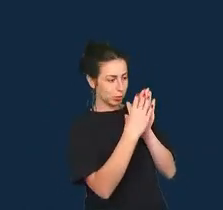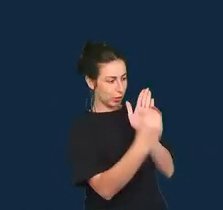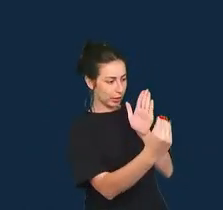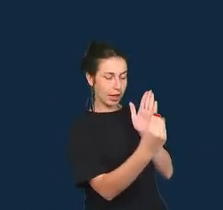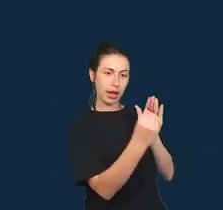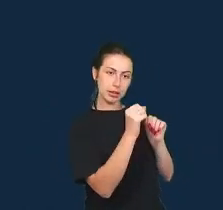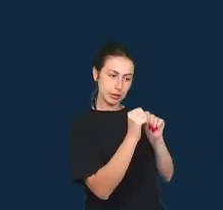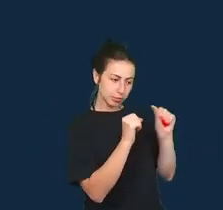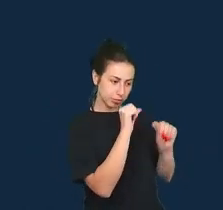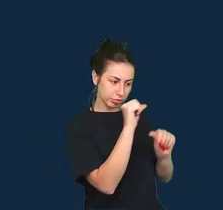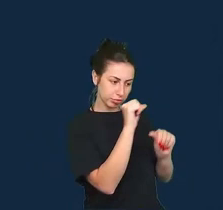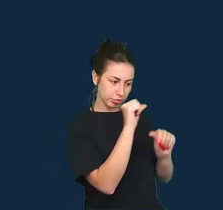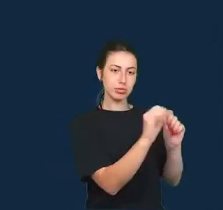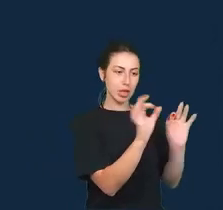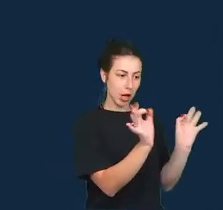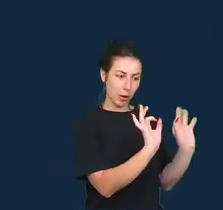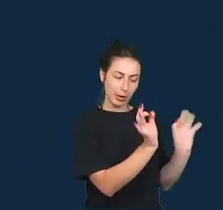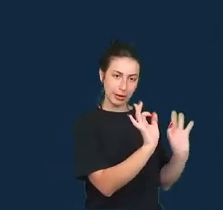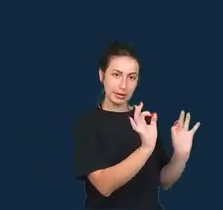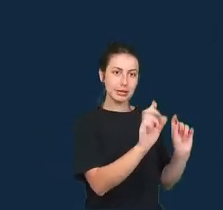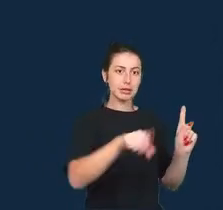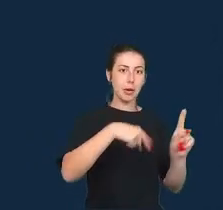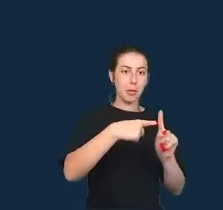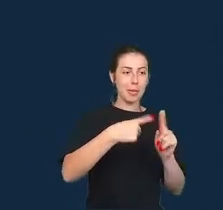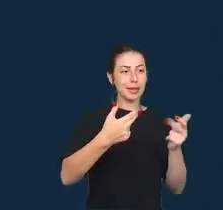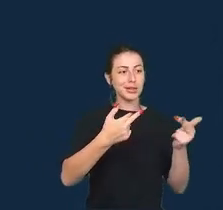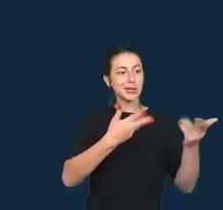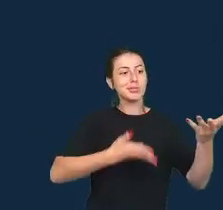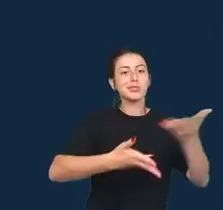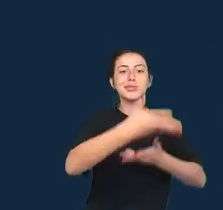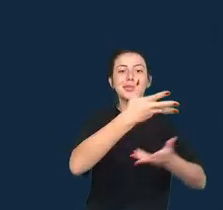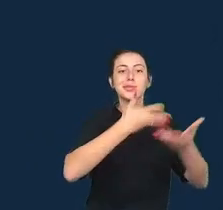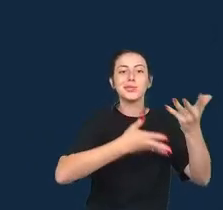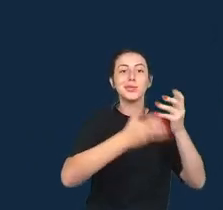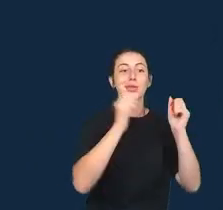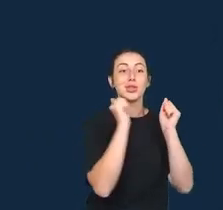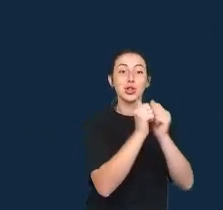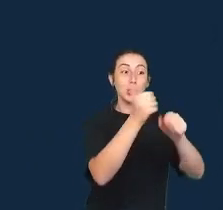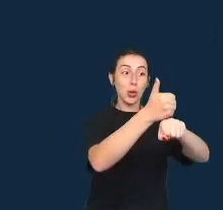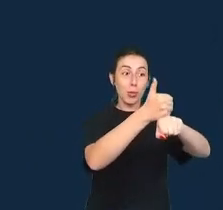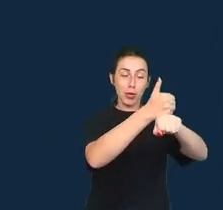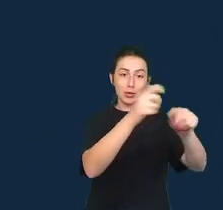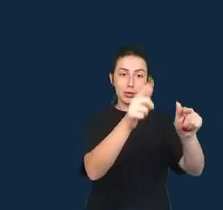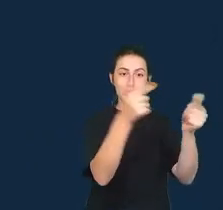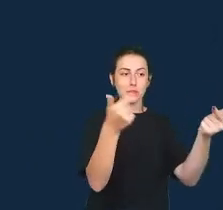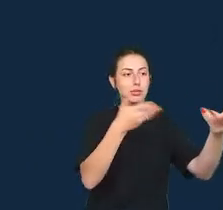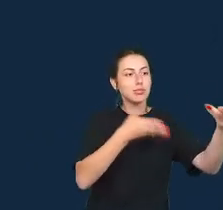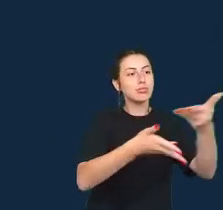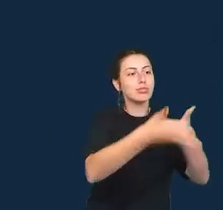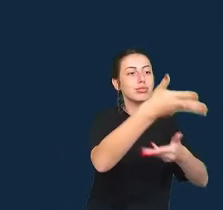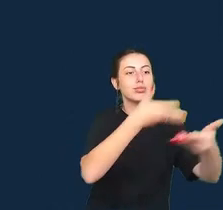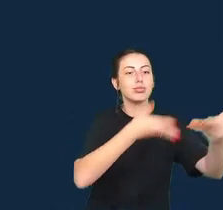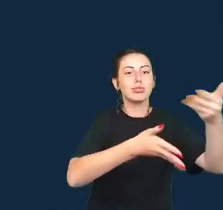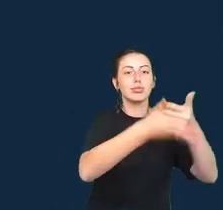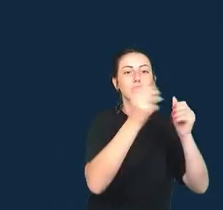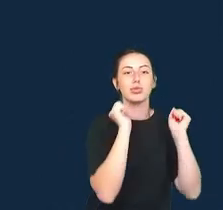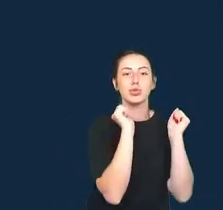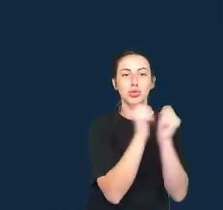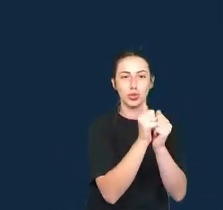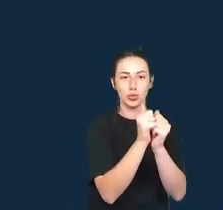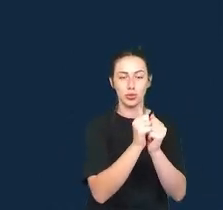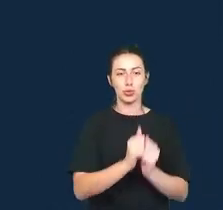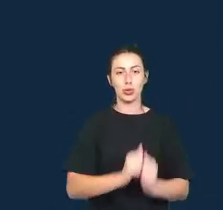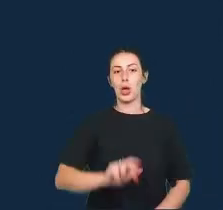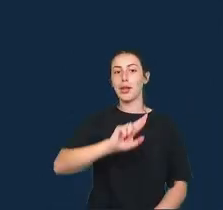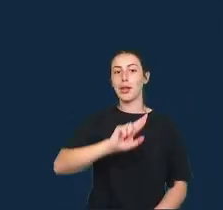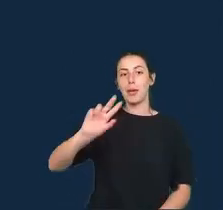infraestruturas para colaboração em jornalismo investigativo transfronteiras. Isso significa que ao invés de um pequeno número